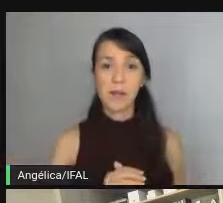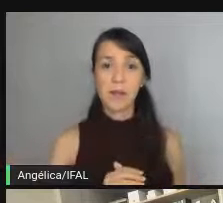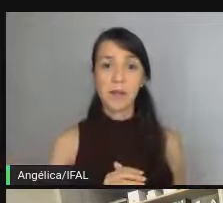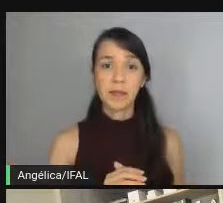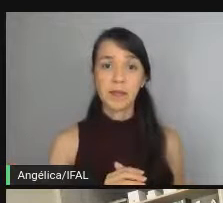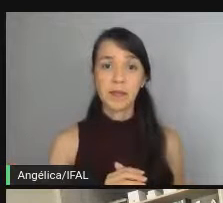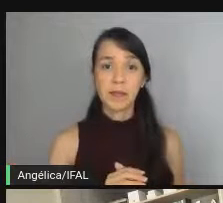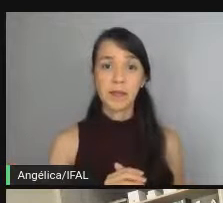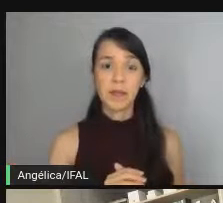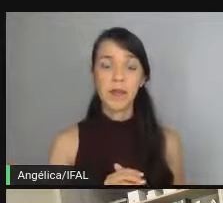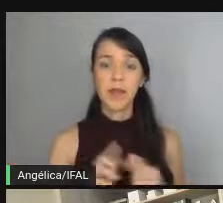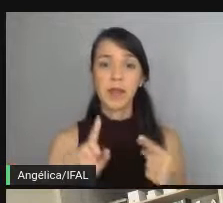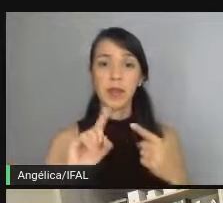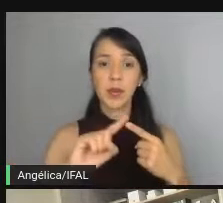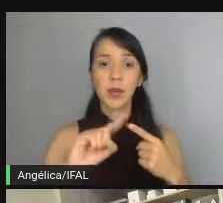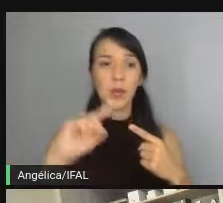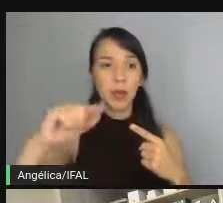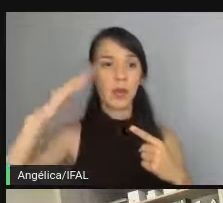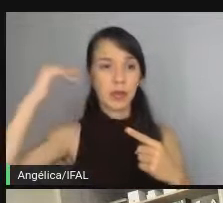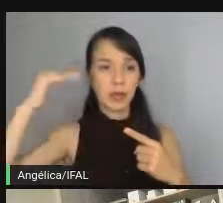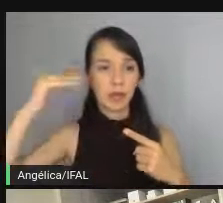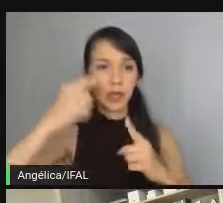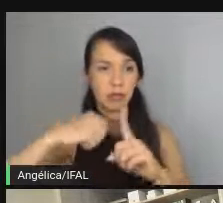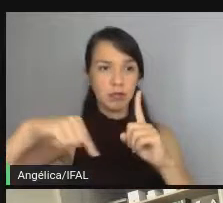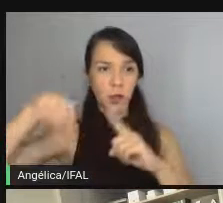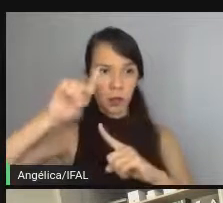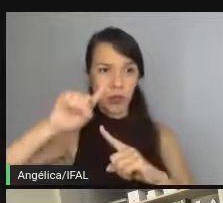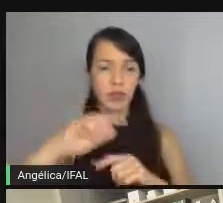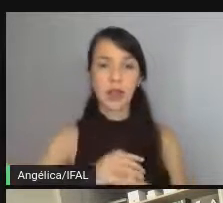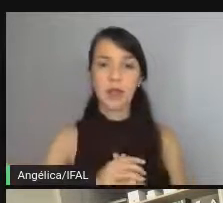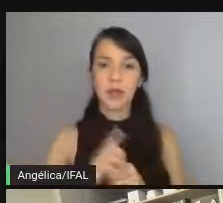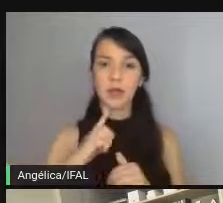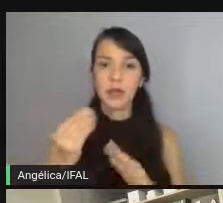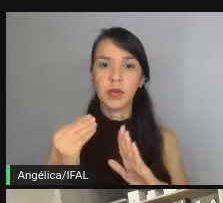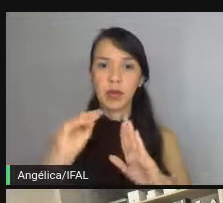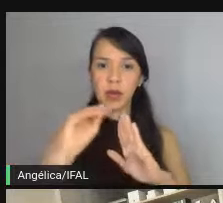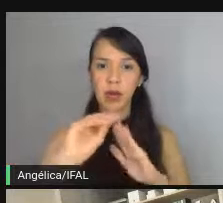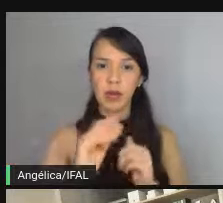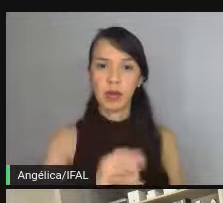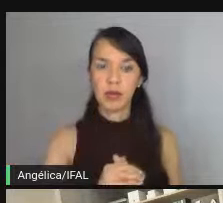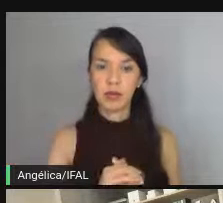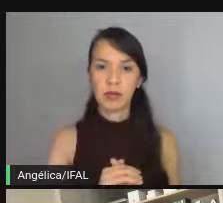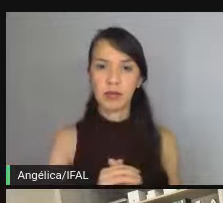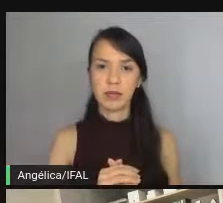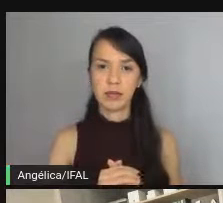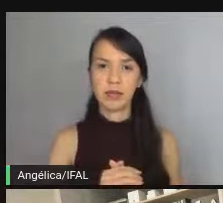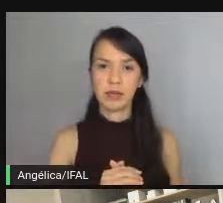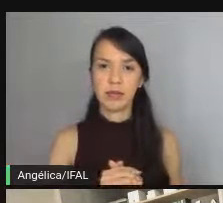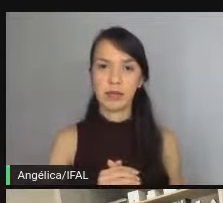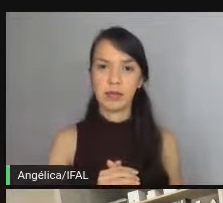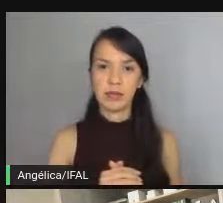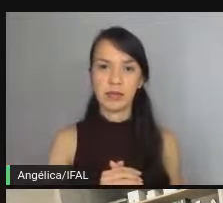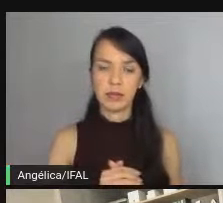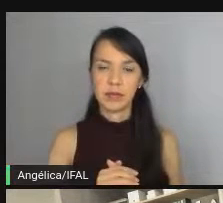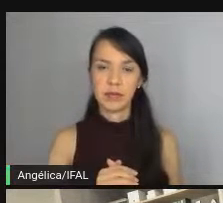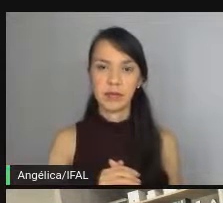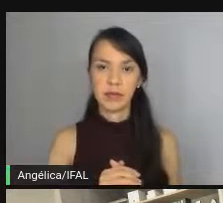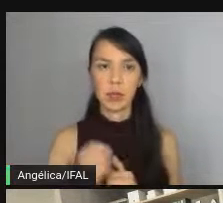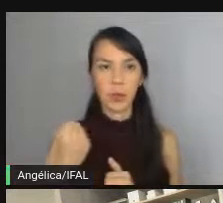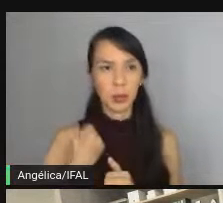Então, no meu cenário aqui do sucesso, quando eu passo um expoente,